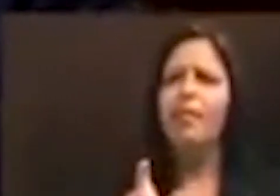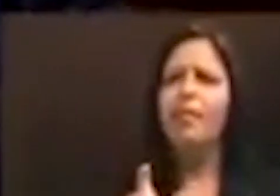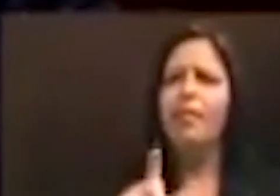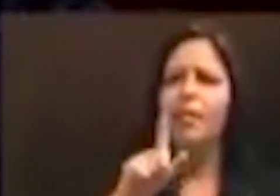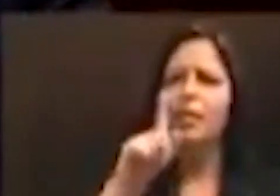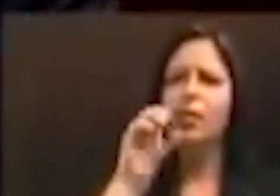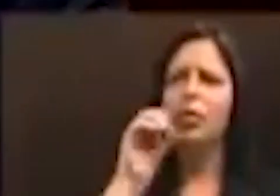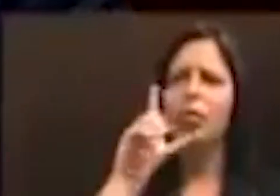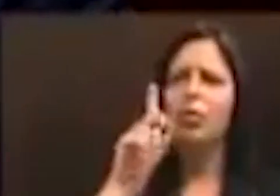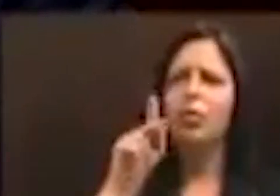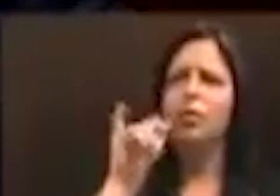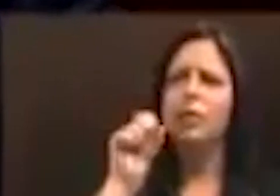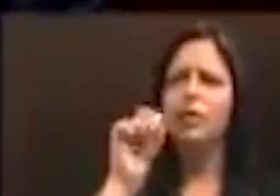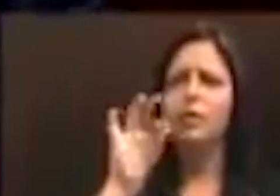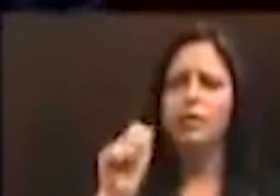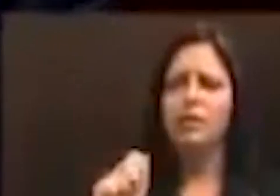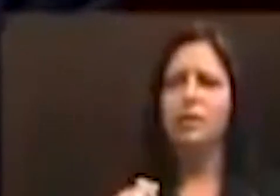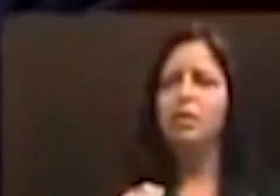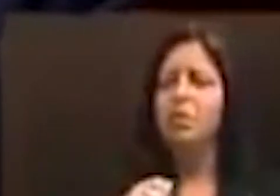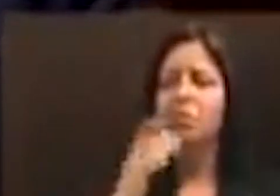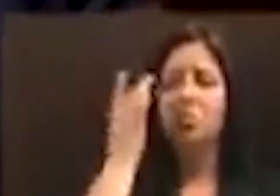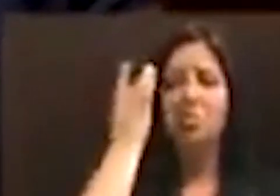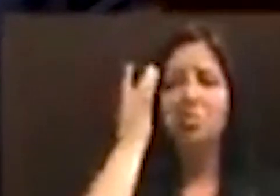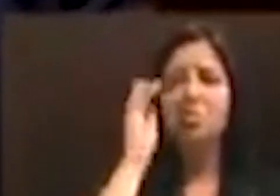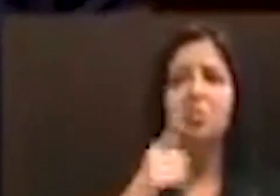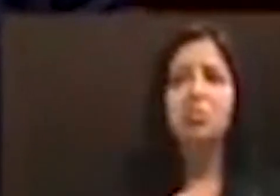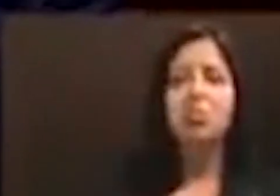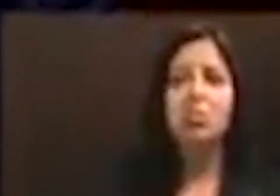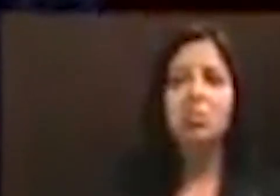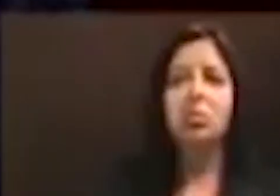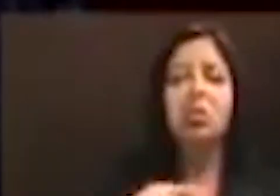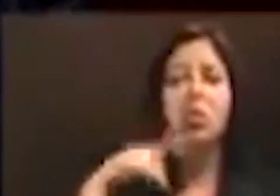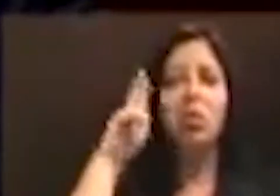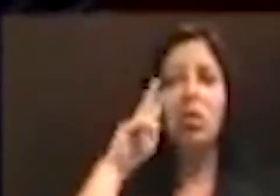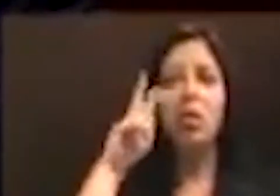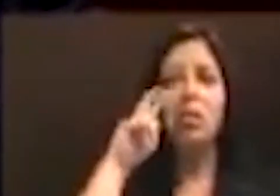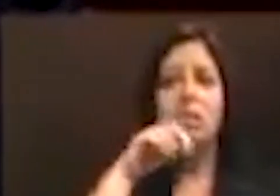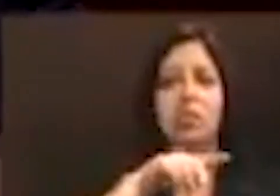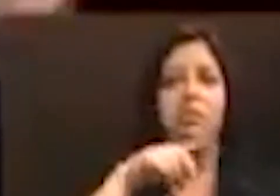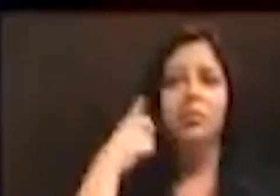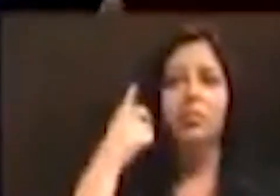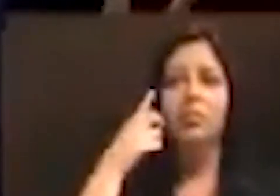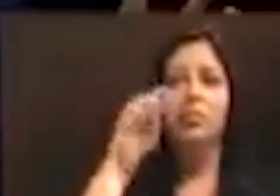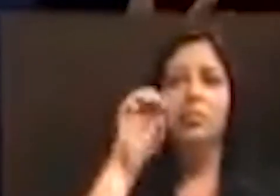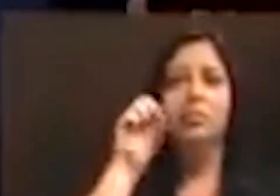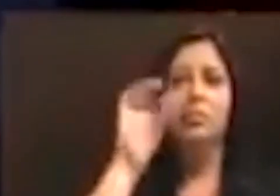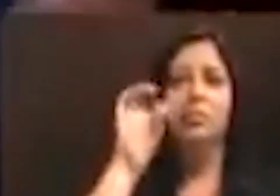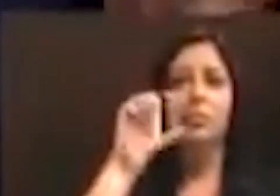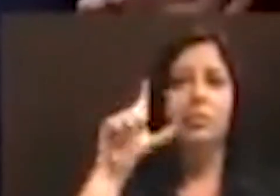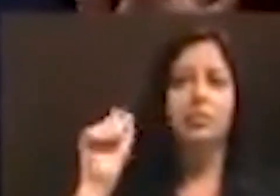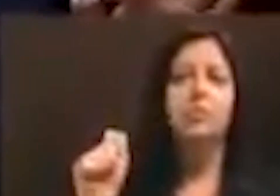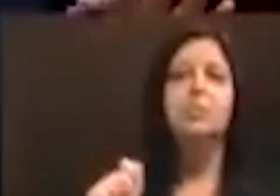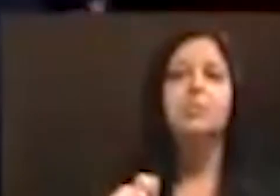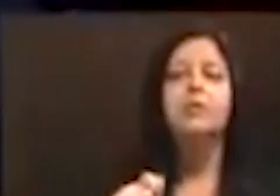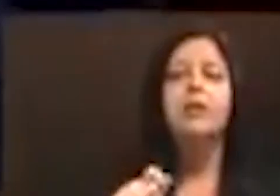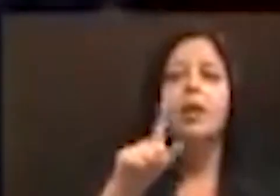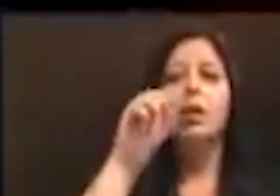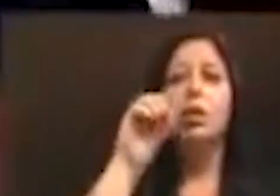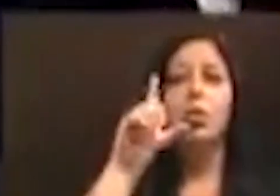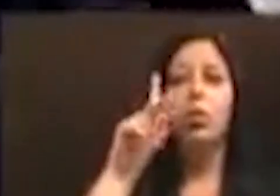e não sei porquê, deputada Estela Farias, me lembrei muito da senhora. Golpista significa